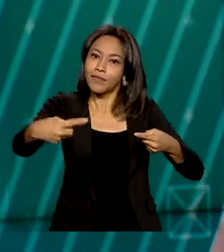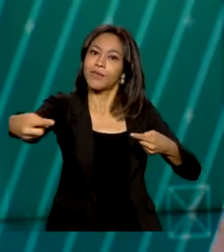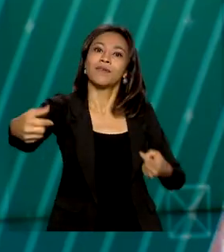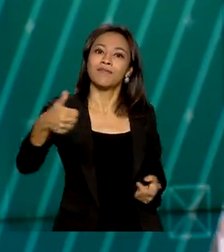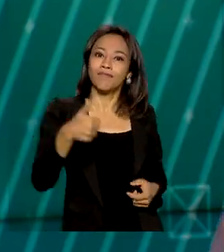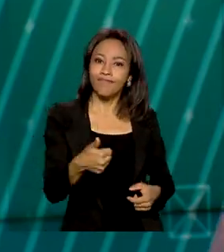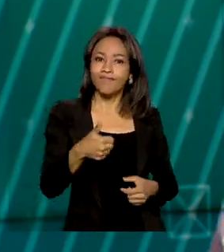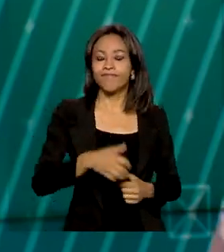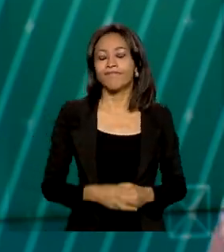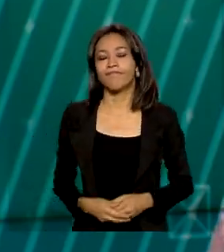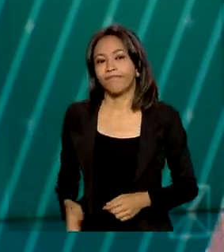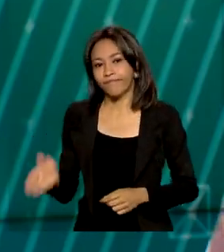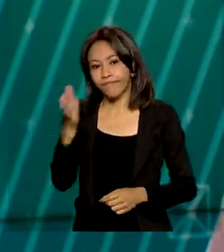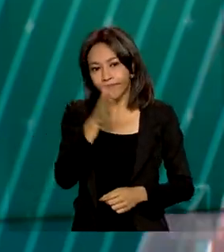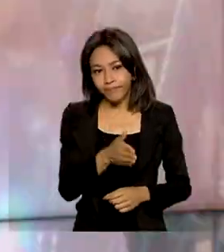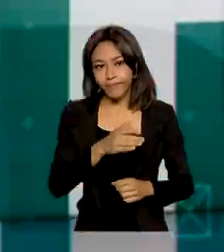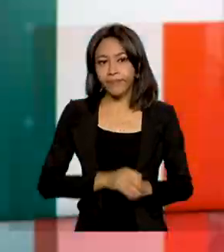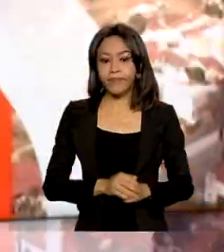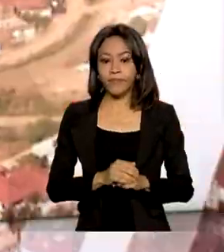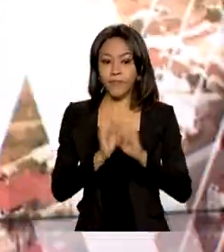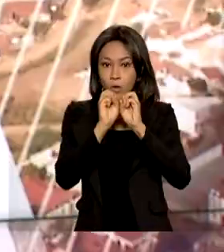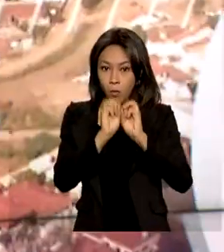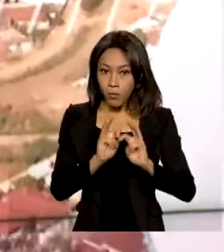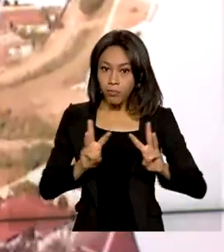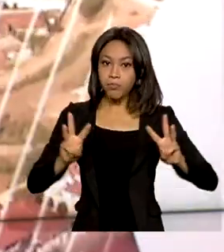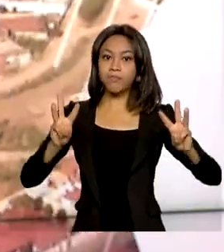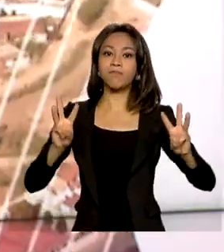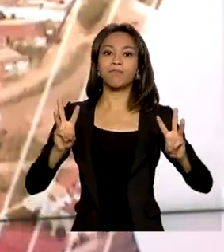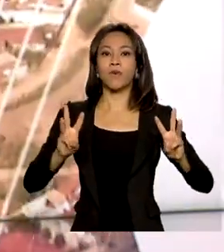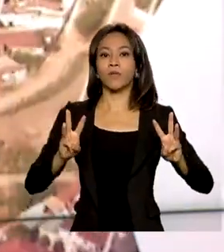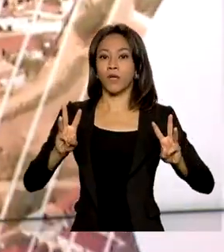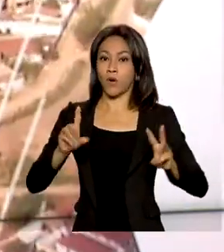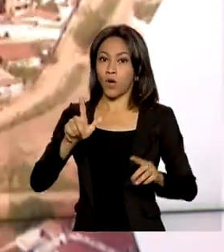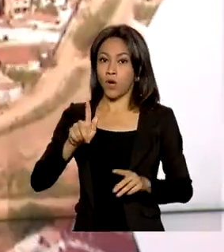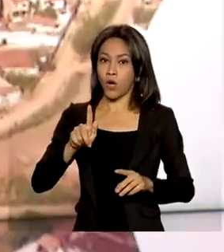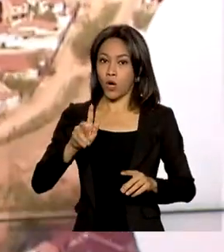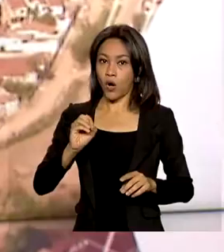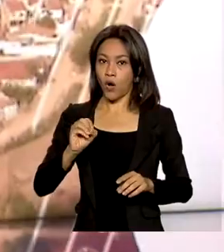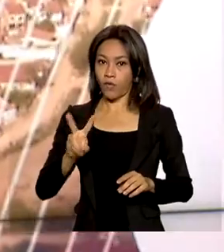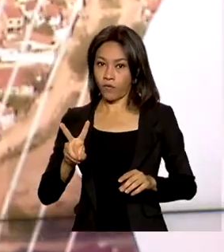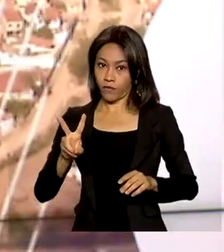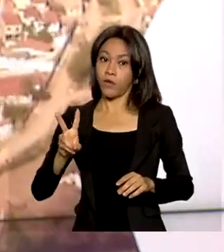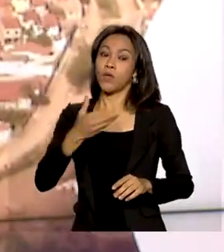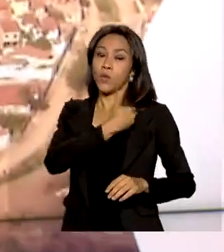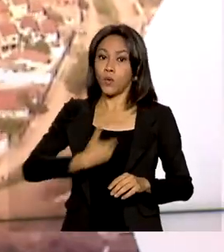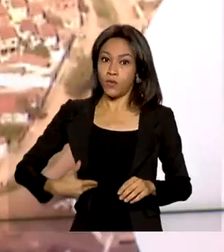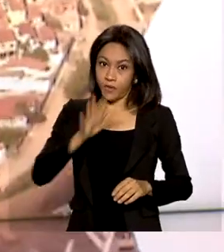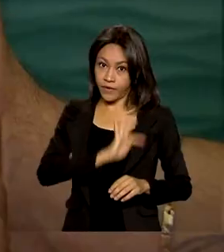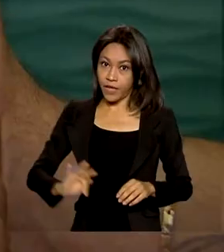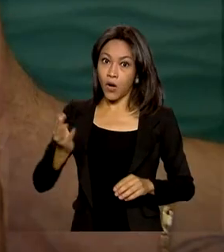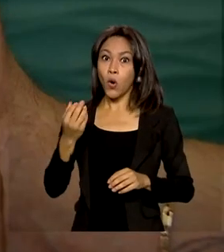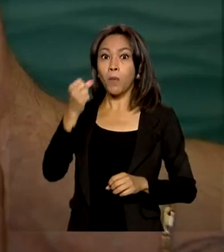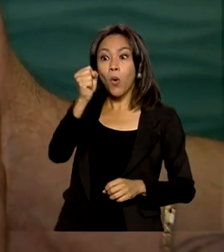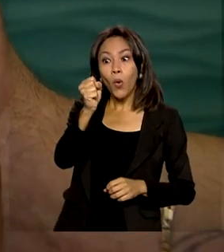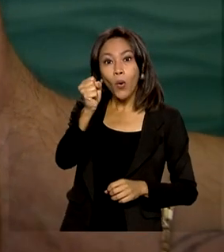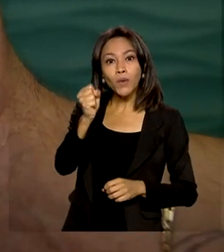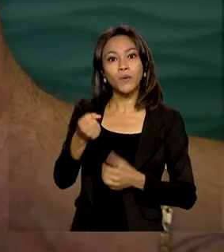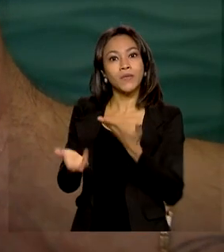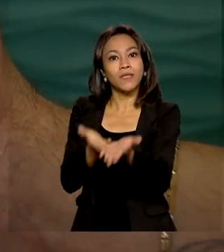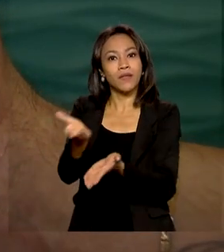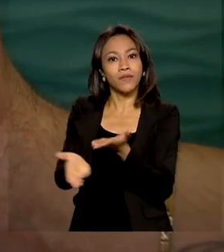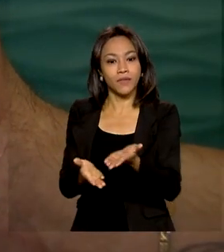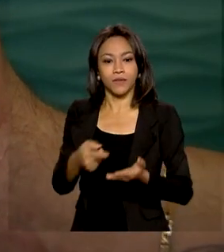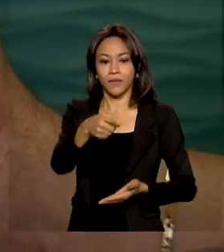O portal solgov.br do governo federal lançou mais oito serviços digitais. O